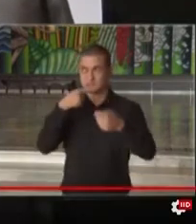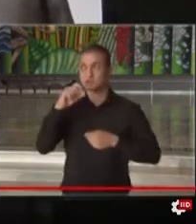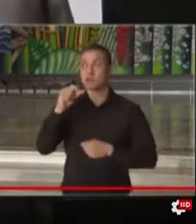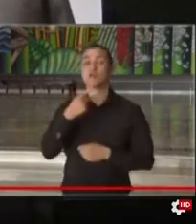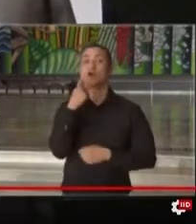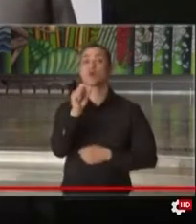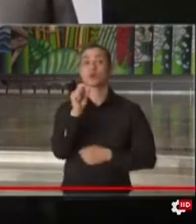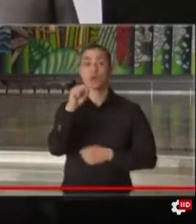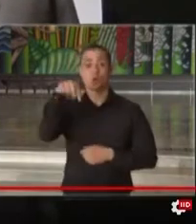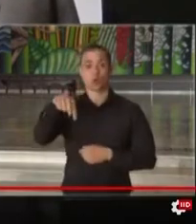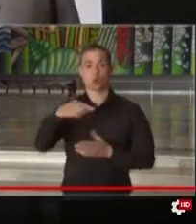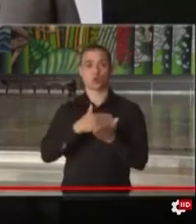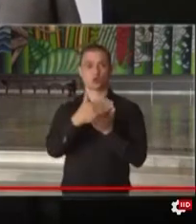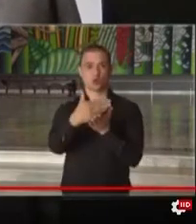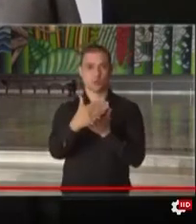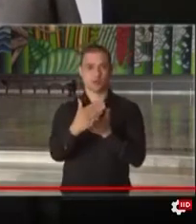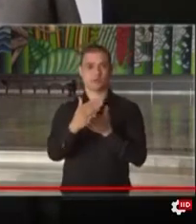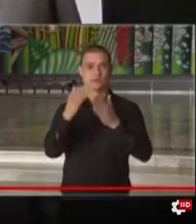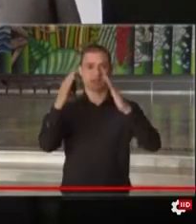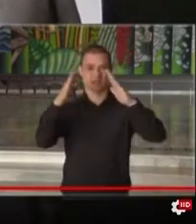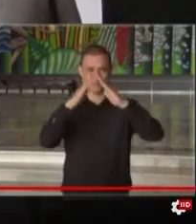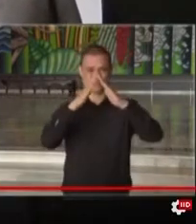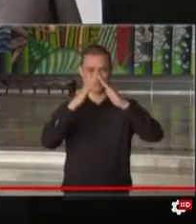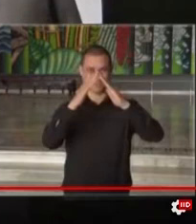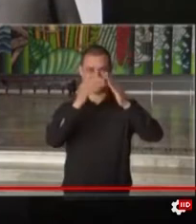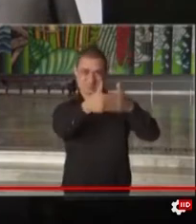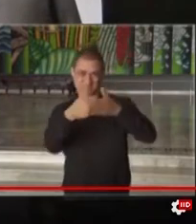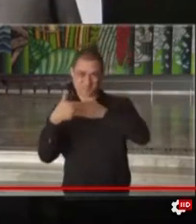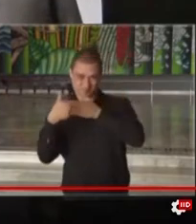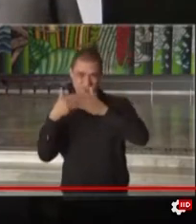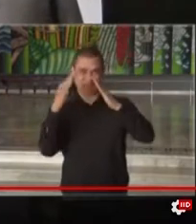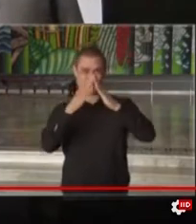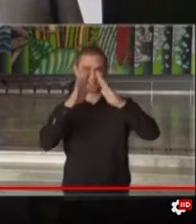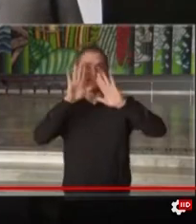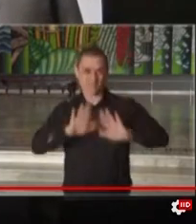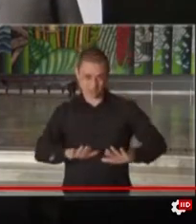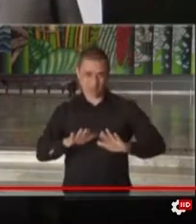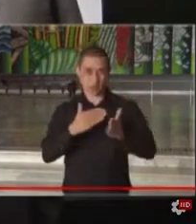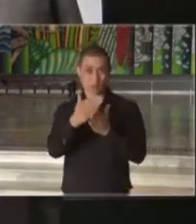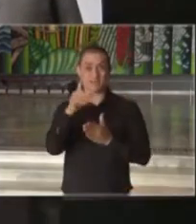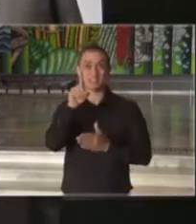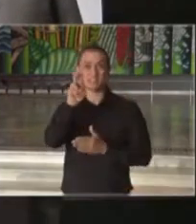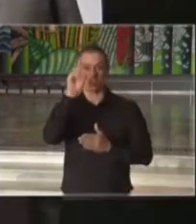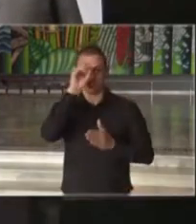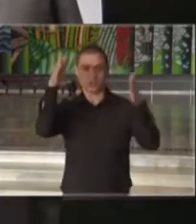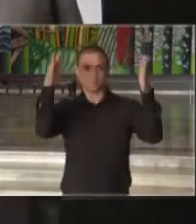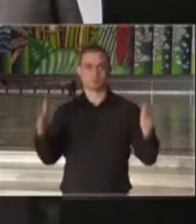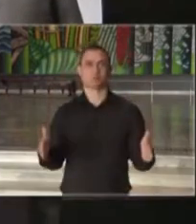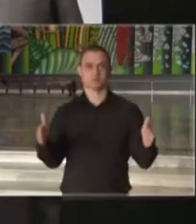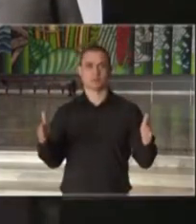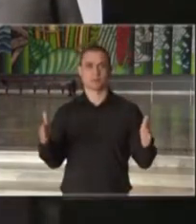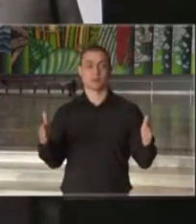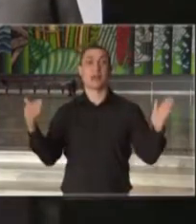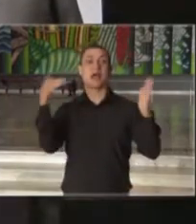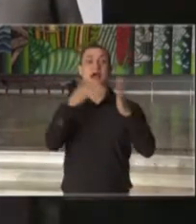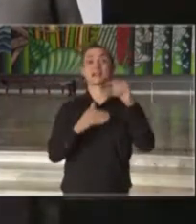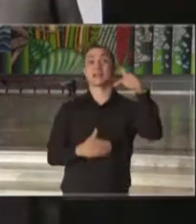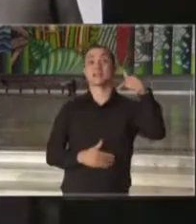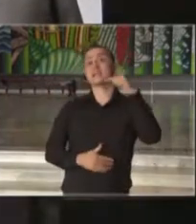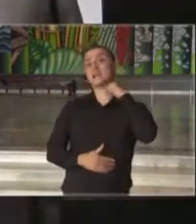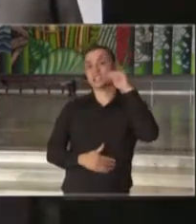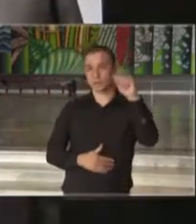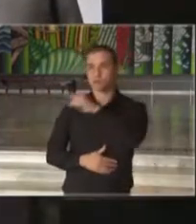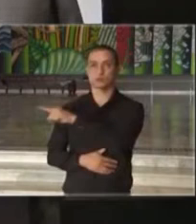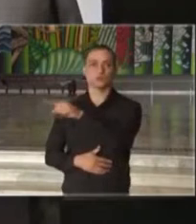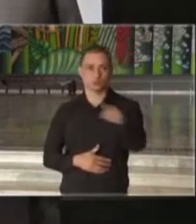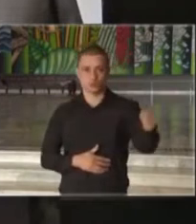lembrar que hoje começa a quarentena decretada pelo governo do estado de São Paulo, pelo prazo de 15 dias até 7 de abril. Todos já sabem